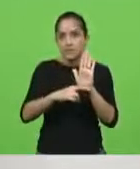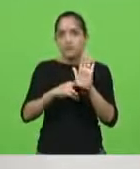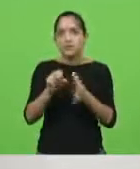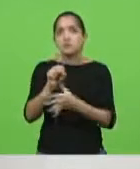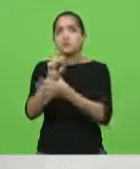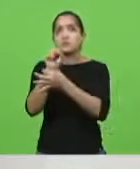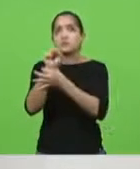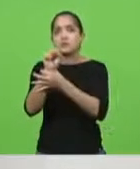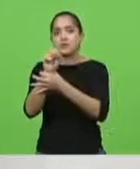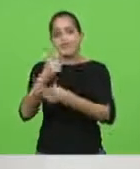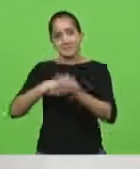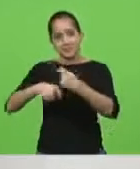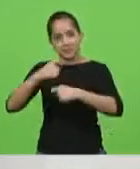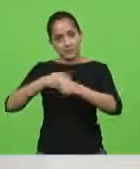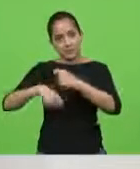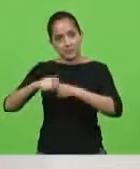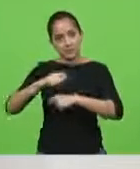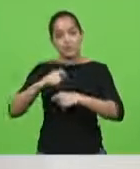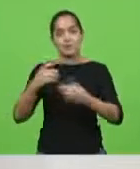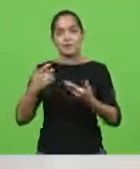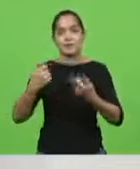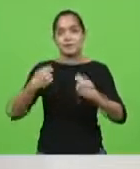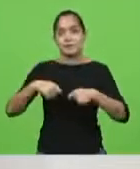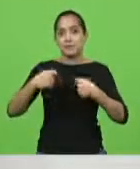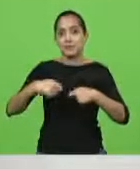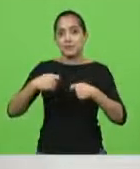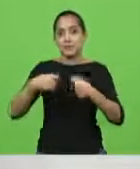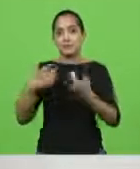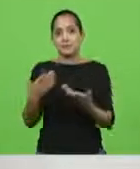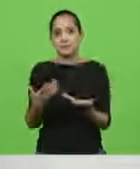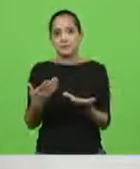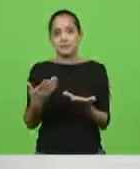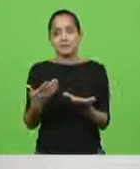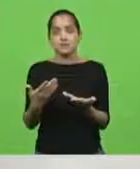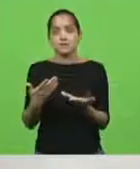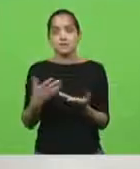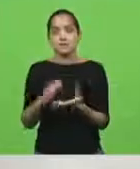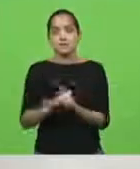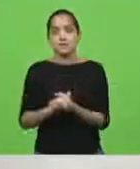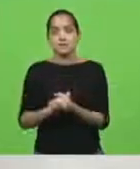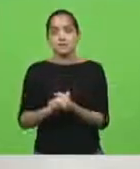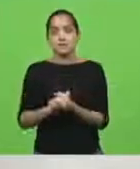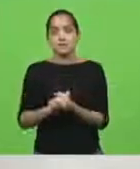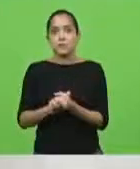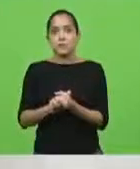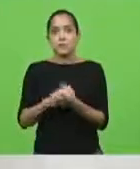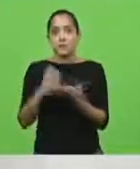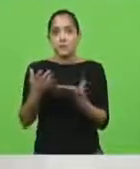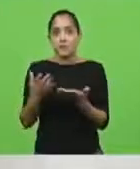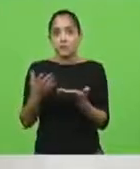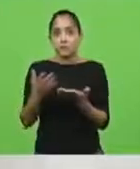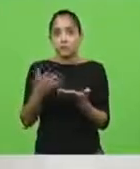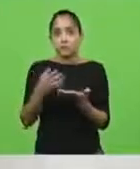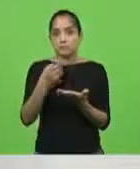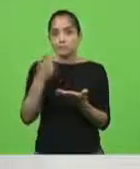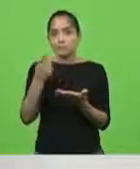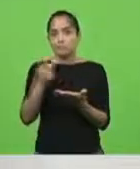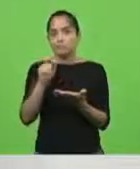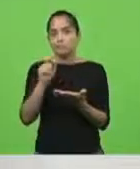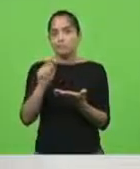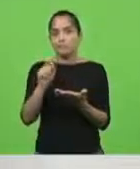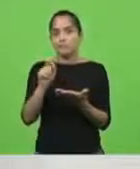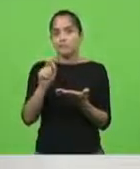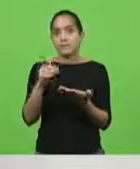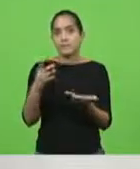econômica que o Estado tem que passar a absorver. Eu, francamente, eu confesso aos colegas que, assim como